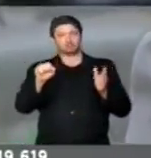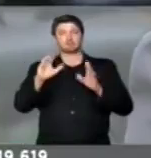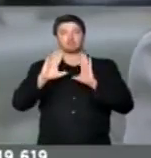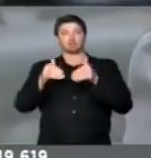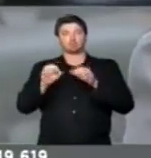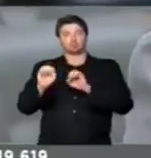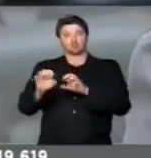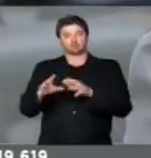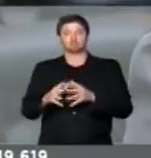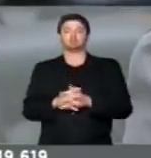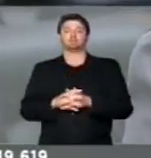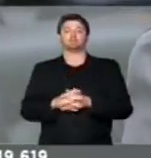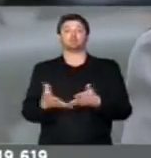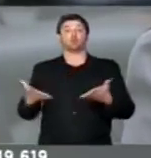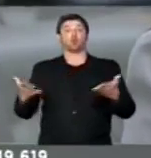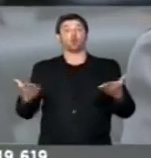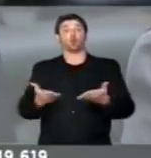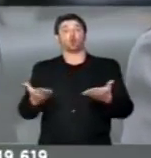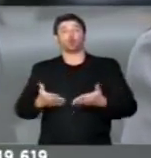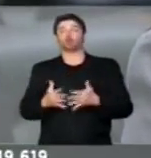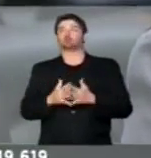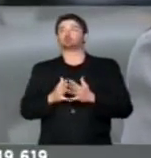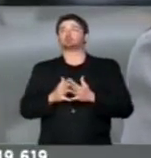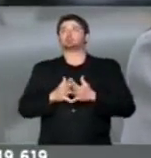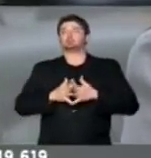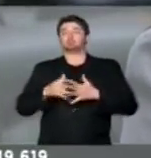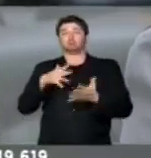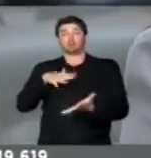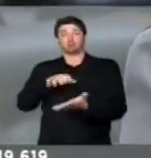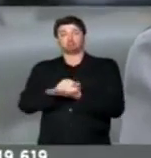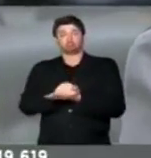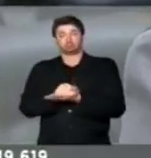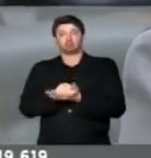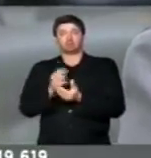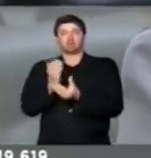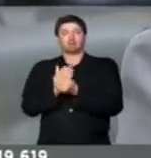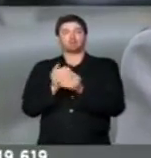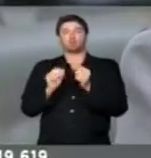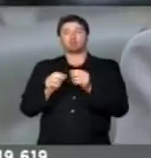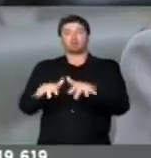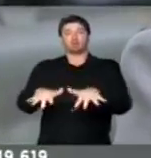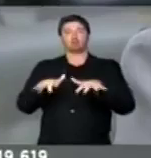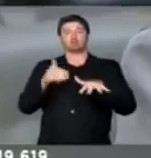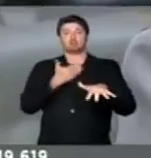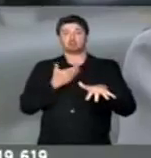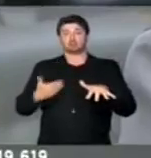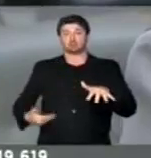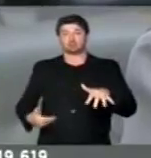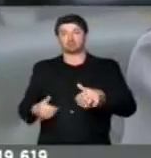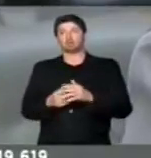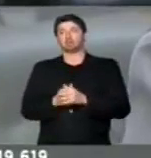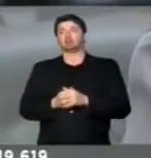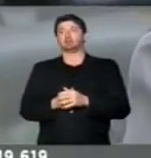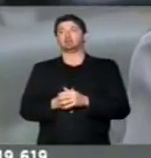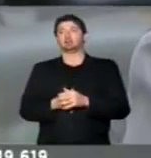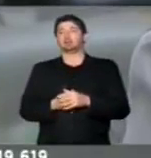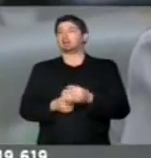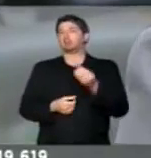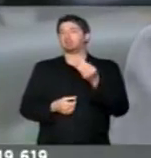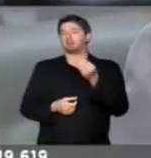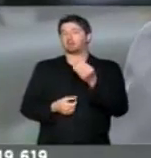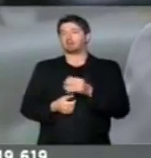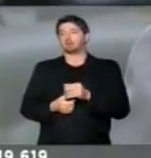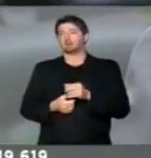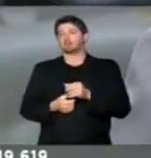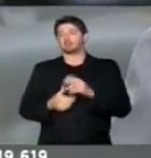Educação Que hoje Eu dei entrada no requerimento De audiência pública Para que